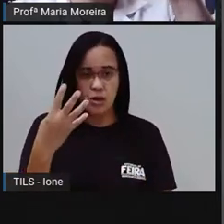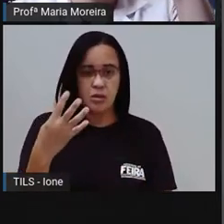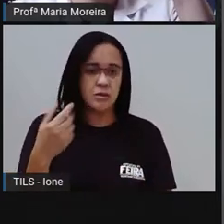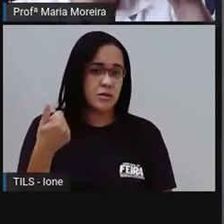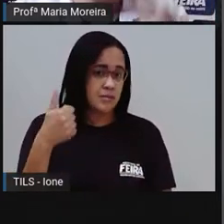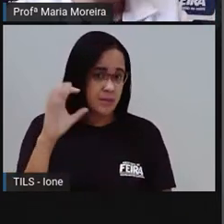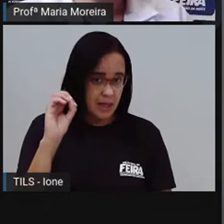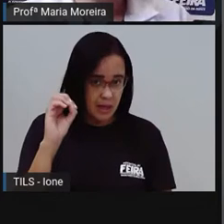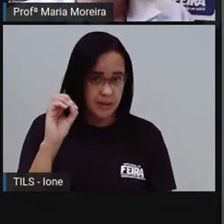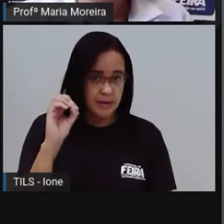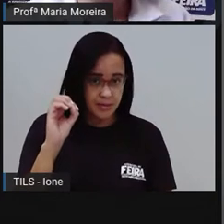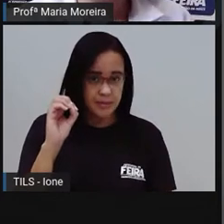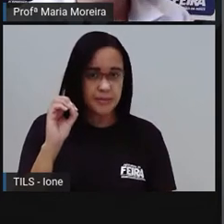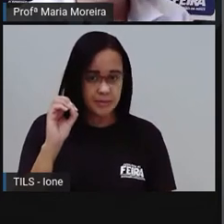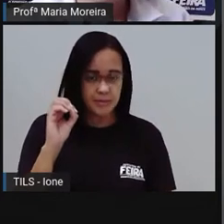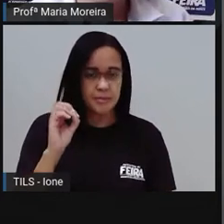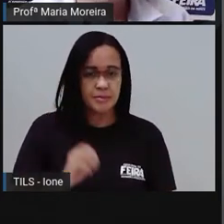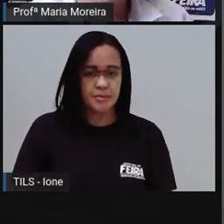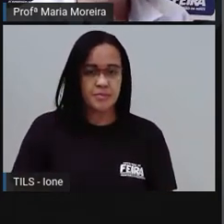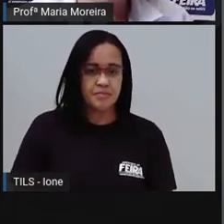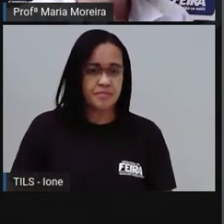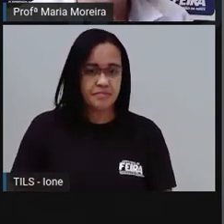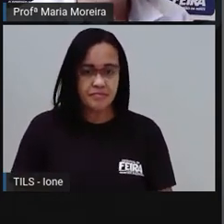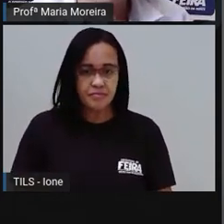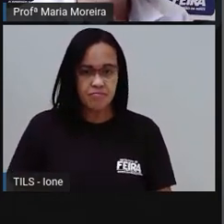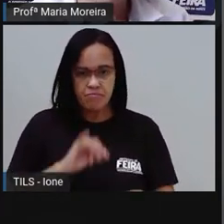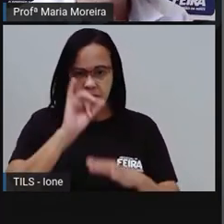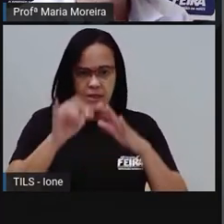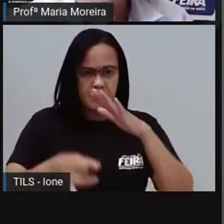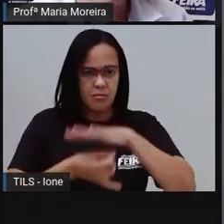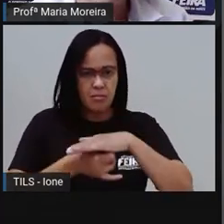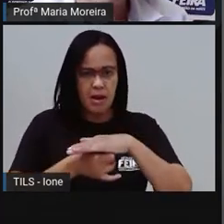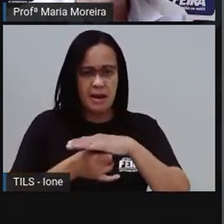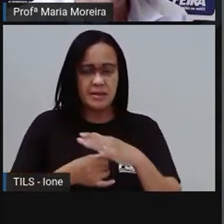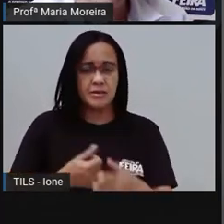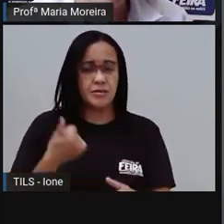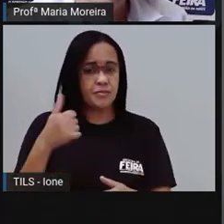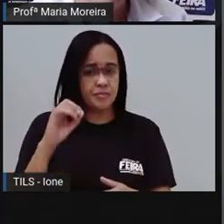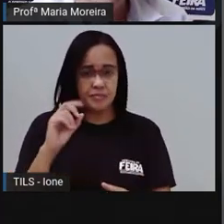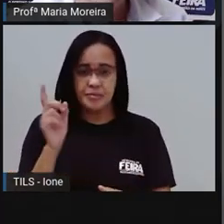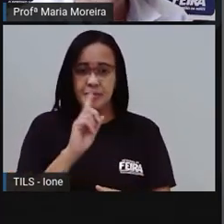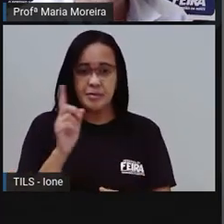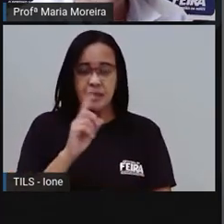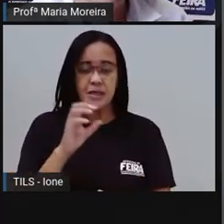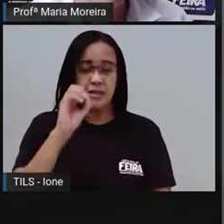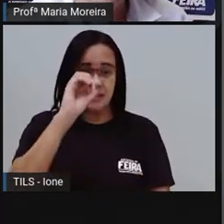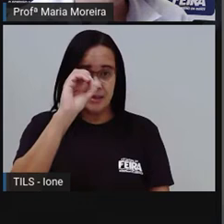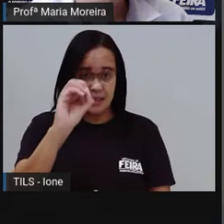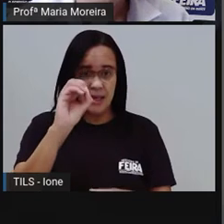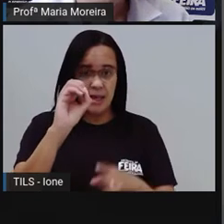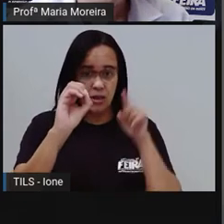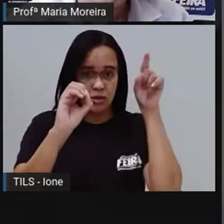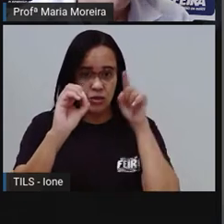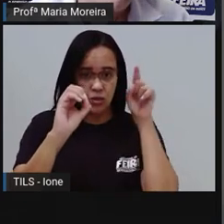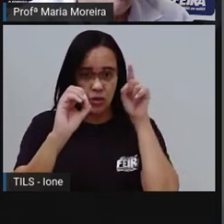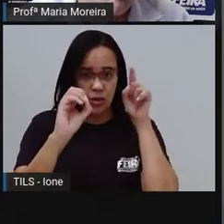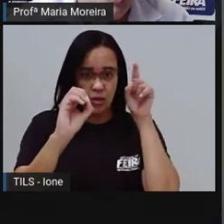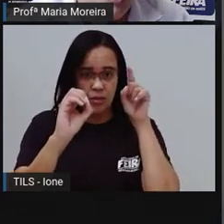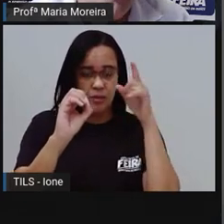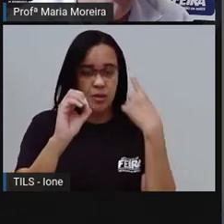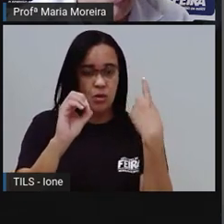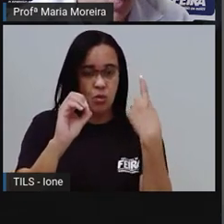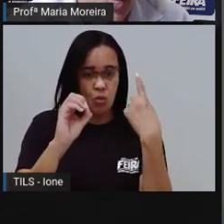8, 9, 10. Eu não posso colocar o 10 aqui, ó, então eu vou colocar só o 0, que é o referente à unidade. E vou